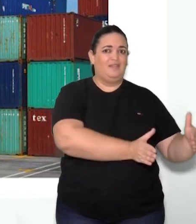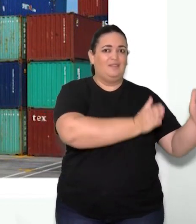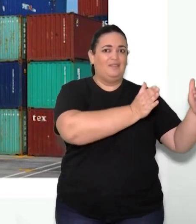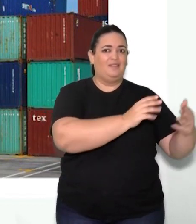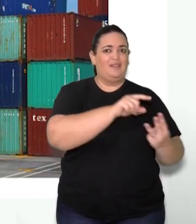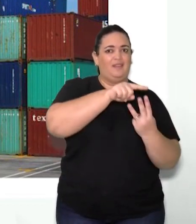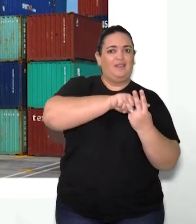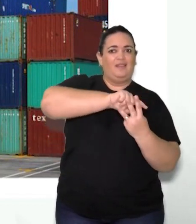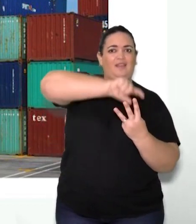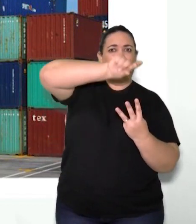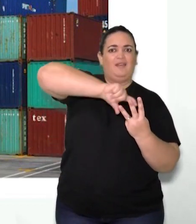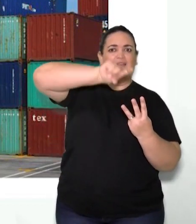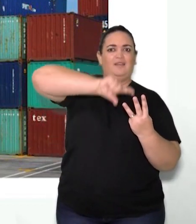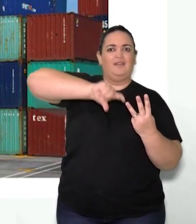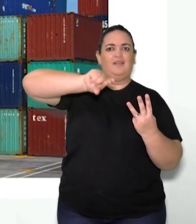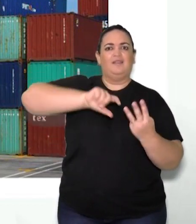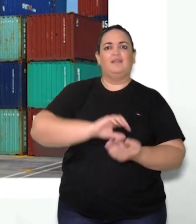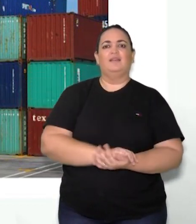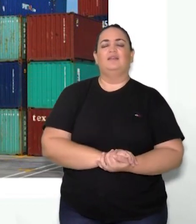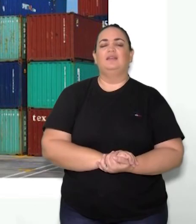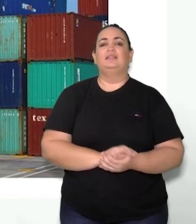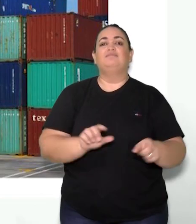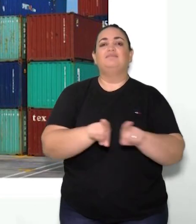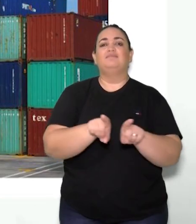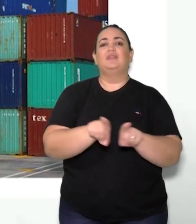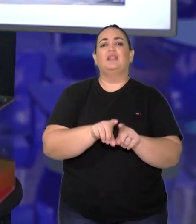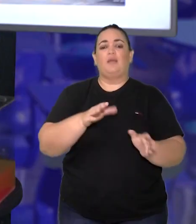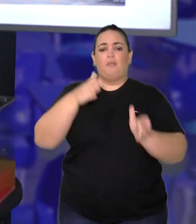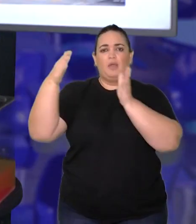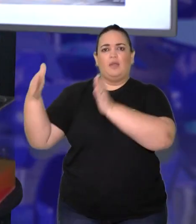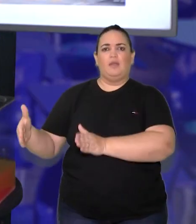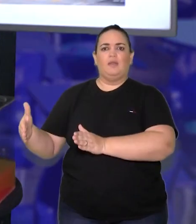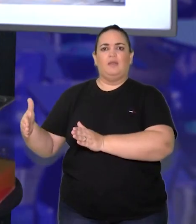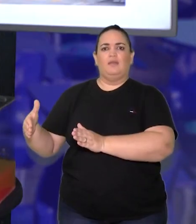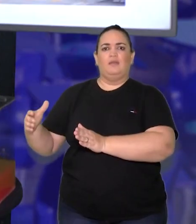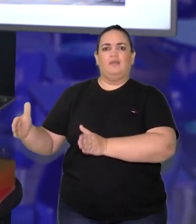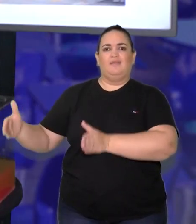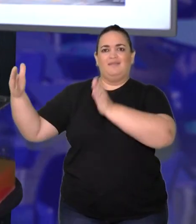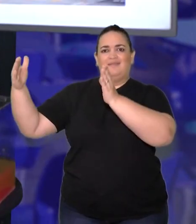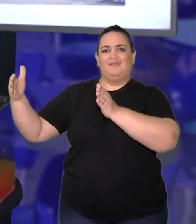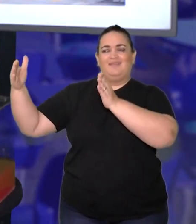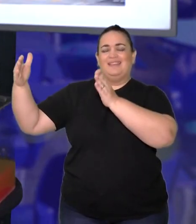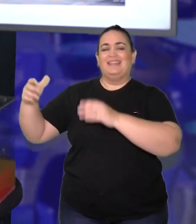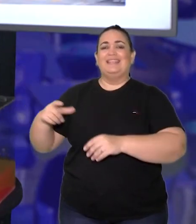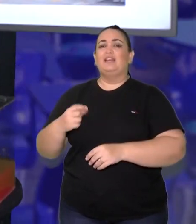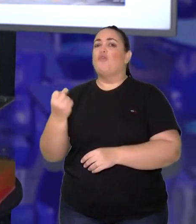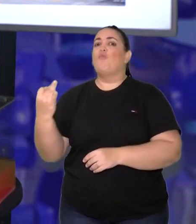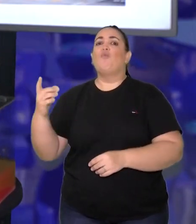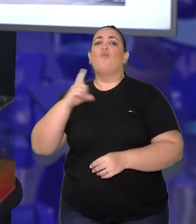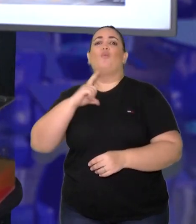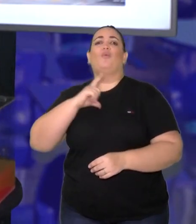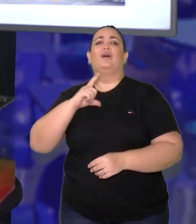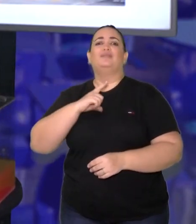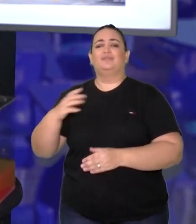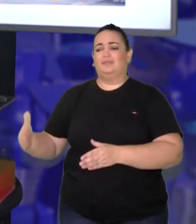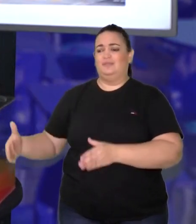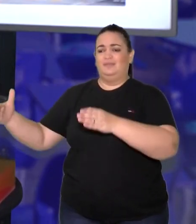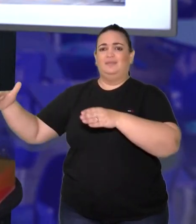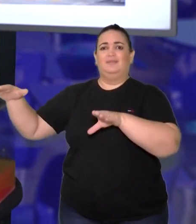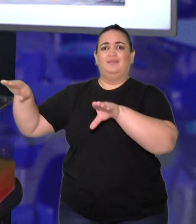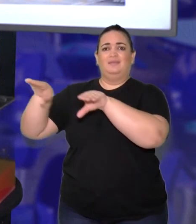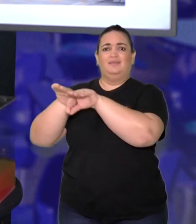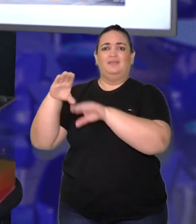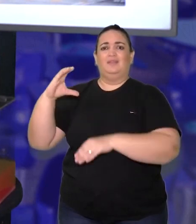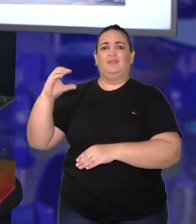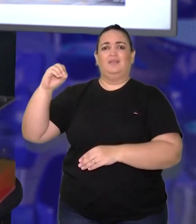também você pode verificar, na segunda imagem, a ideia dos containers, verificar qual seria o quantitativo, mesmo sem estar